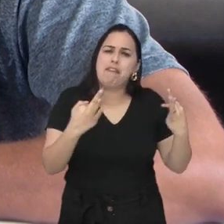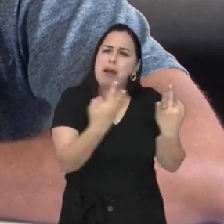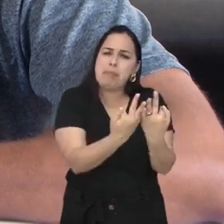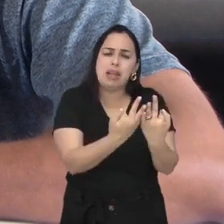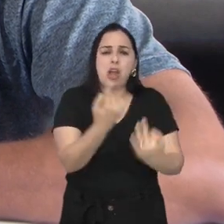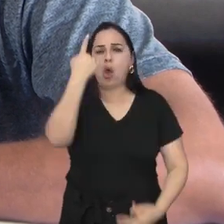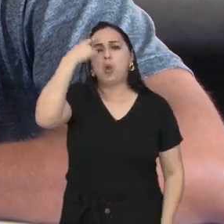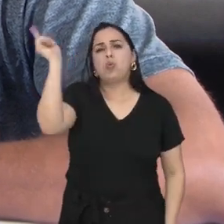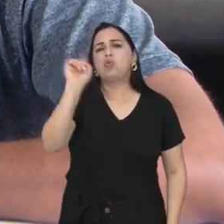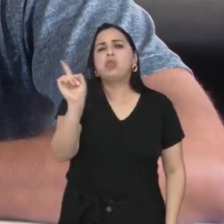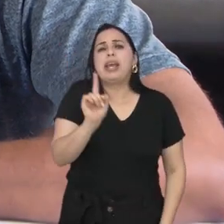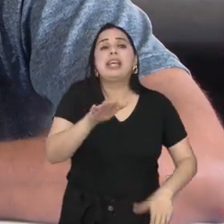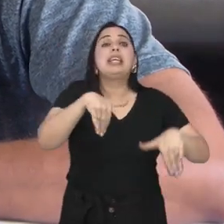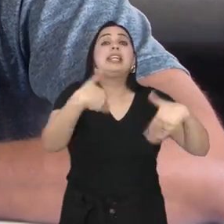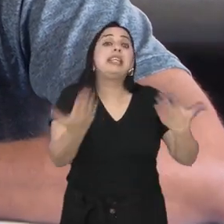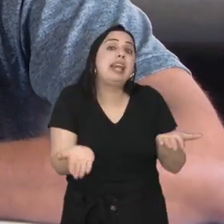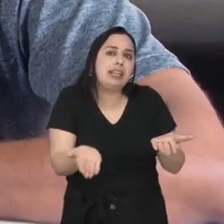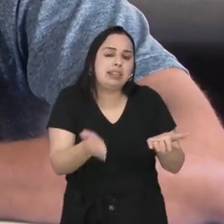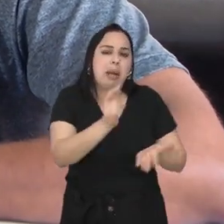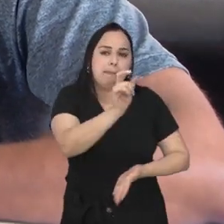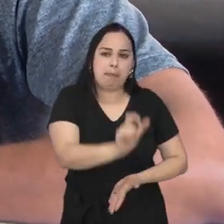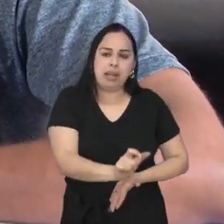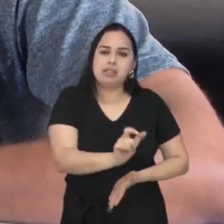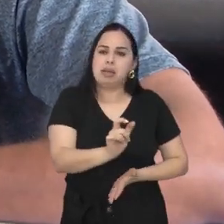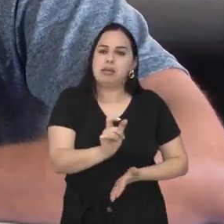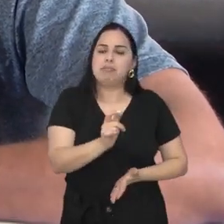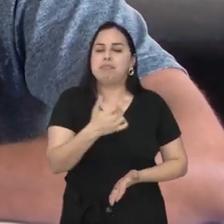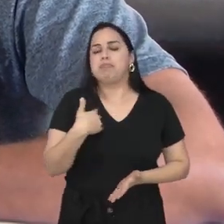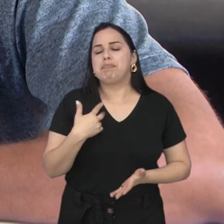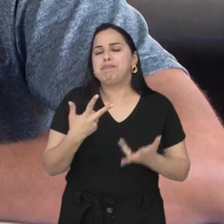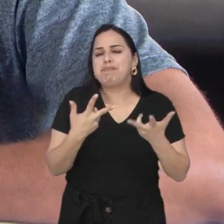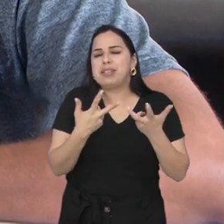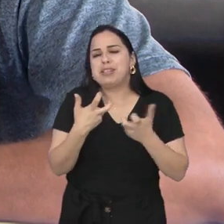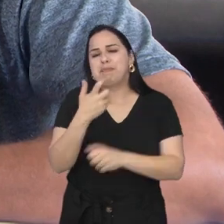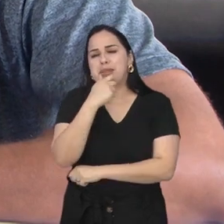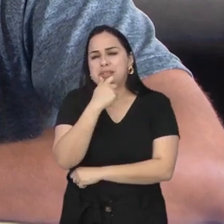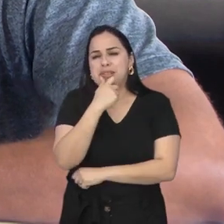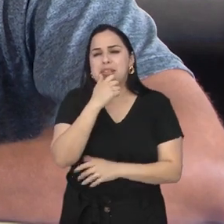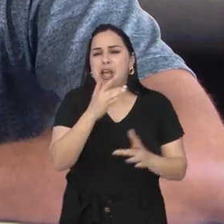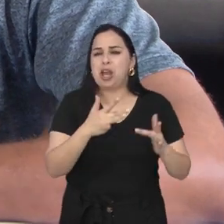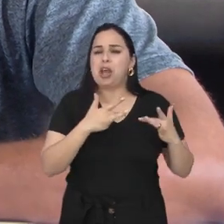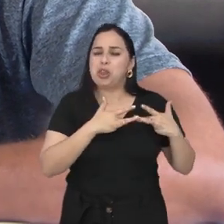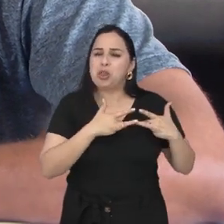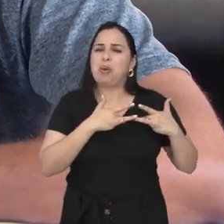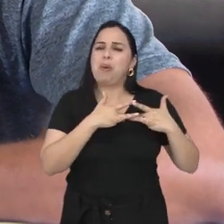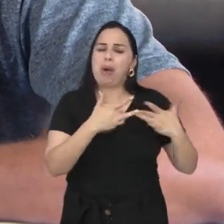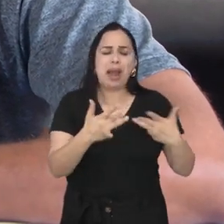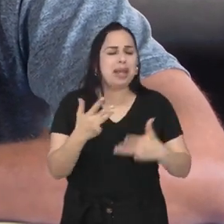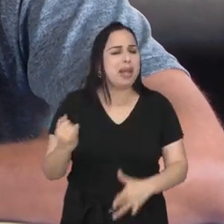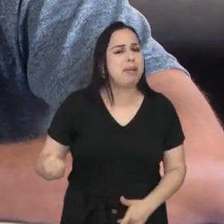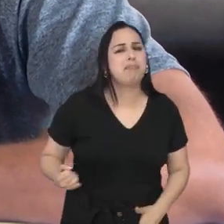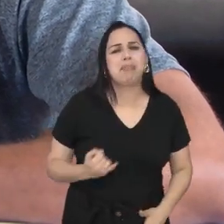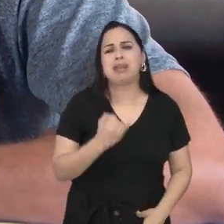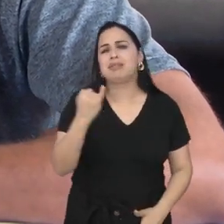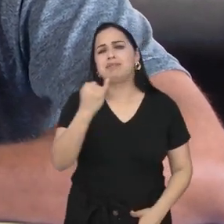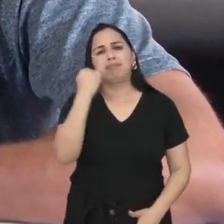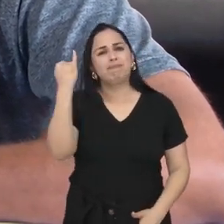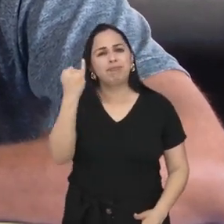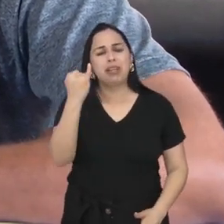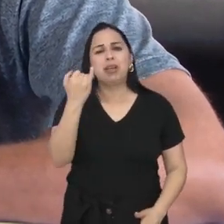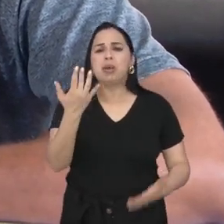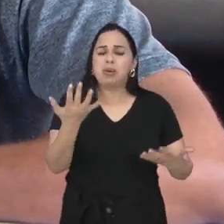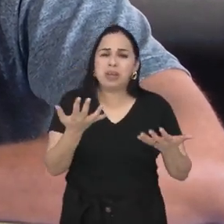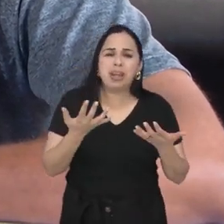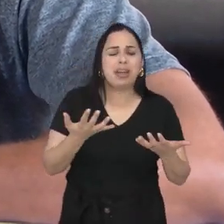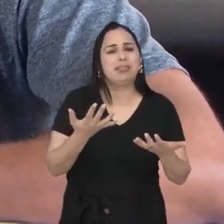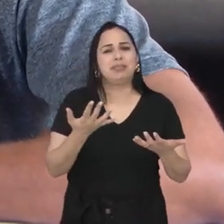muito grato, reza pela família, né? A gente não sabe quem que é. Mas a gente vê, percebe a importância, né? Eu falei assim, nossa, meu Deus,